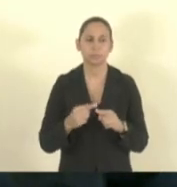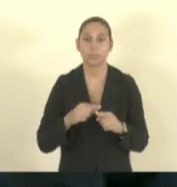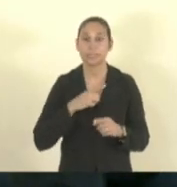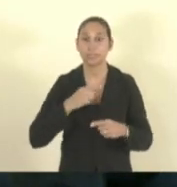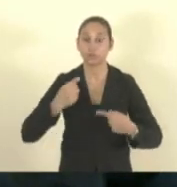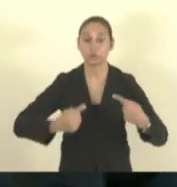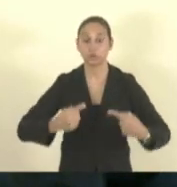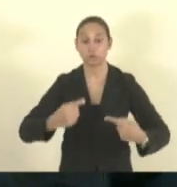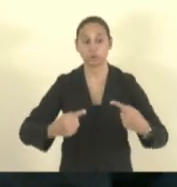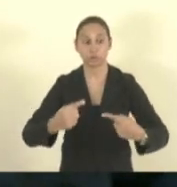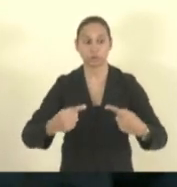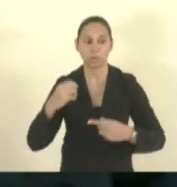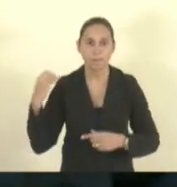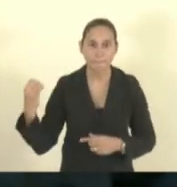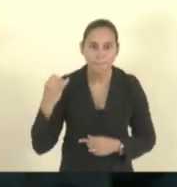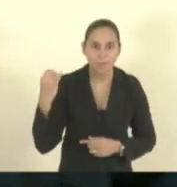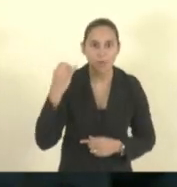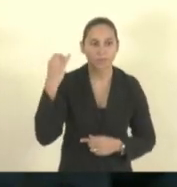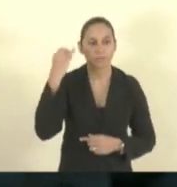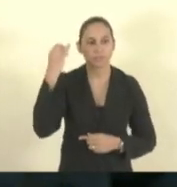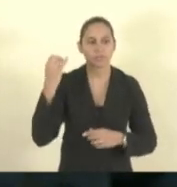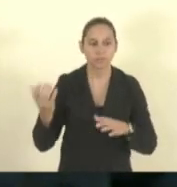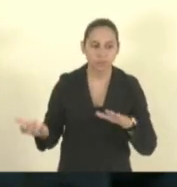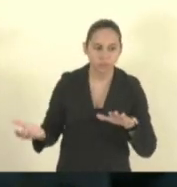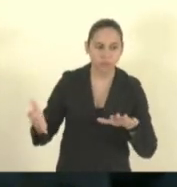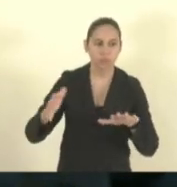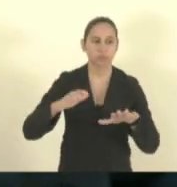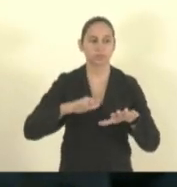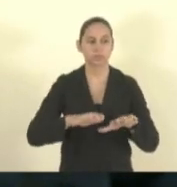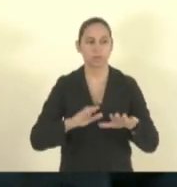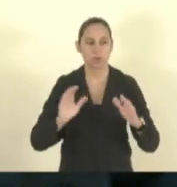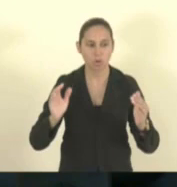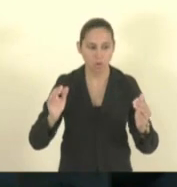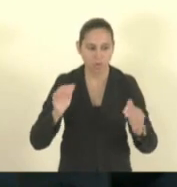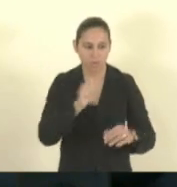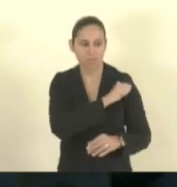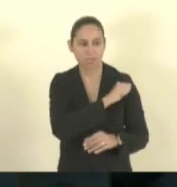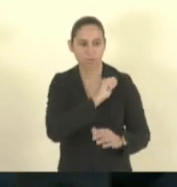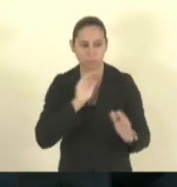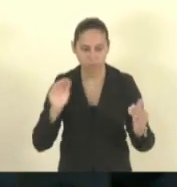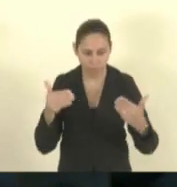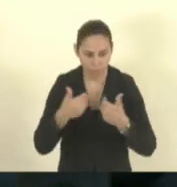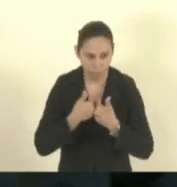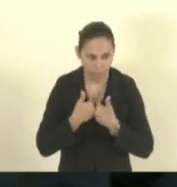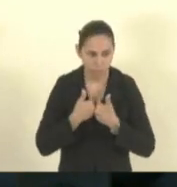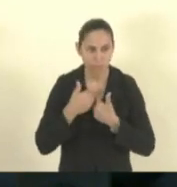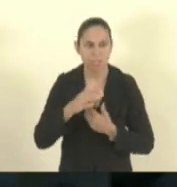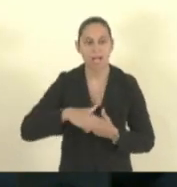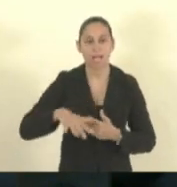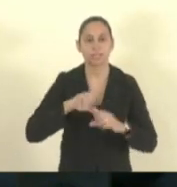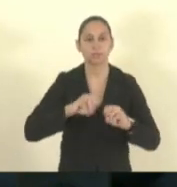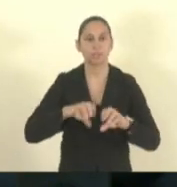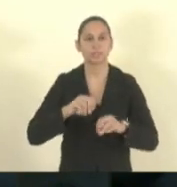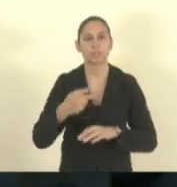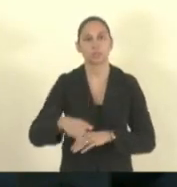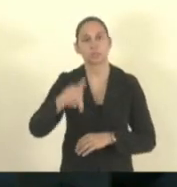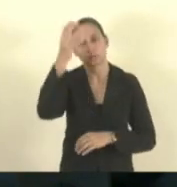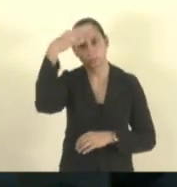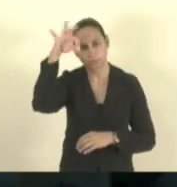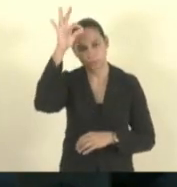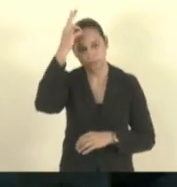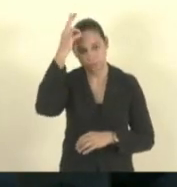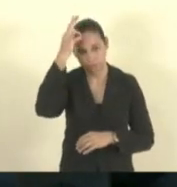importante aqui, os desafios da inclusão das crianças com autismo na educação do Estado do Espírito Santo. Portanto, eu vou